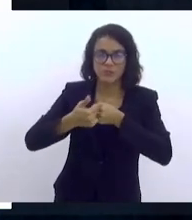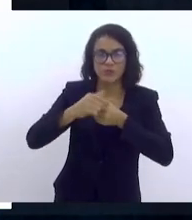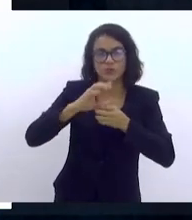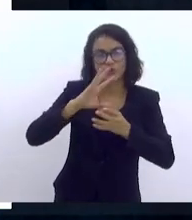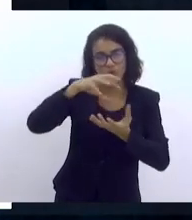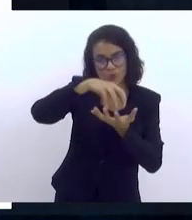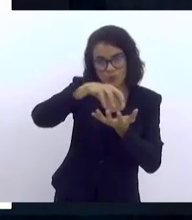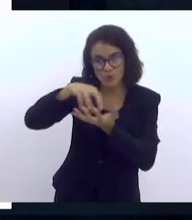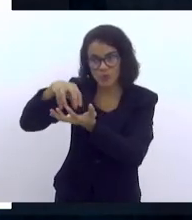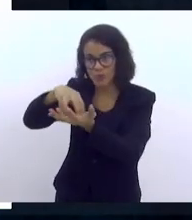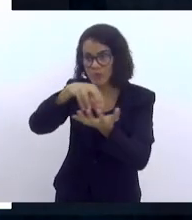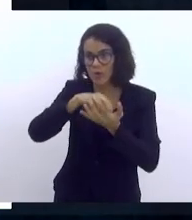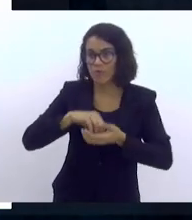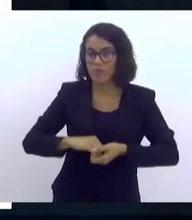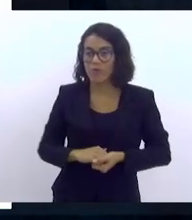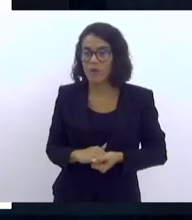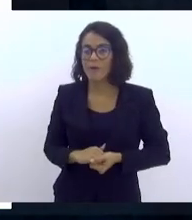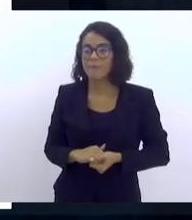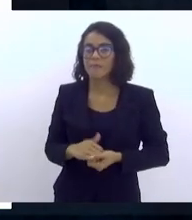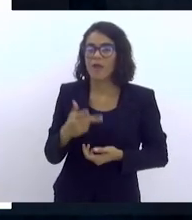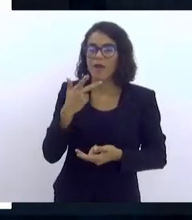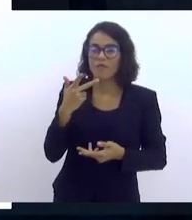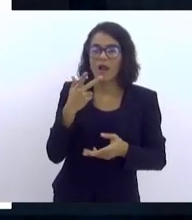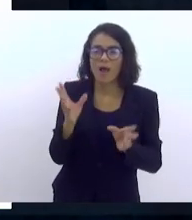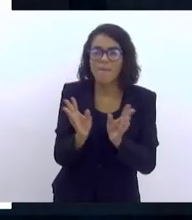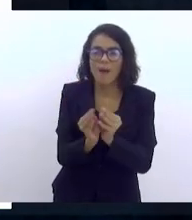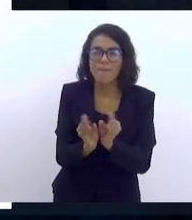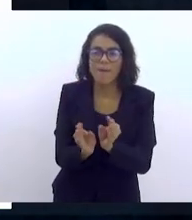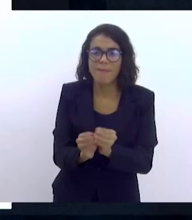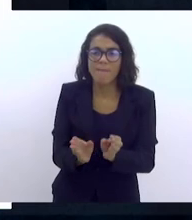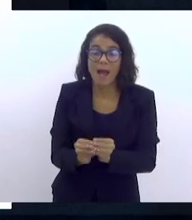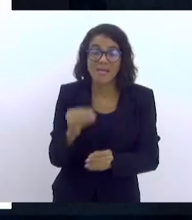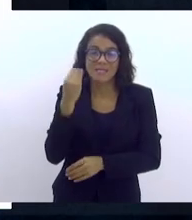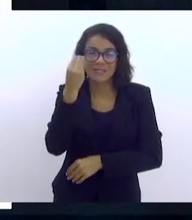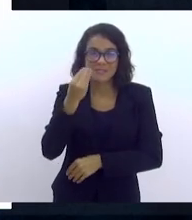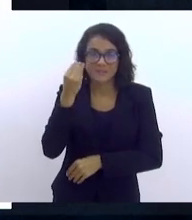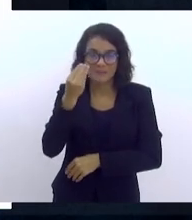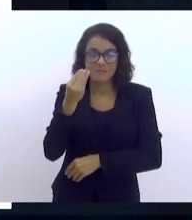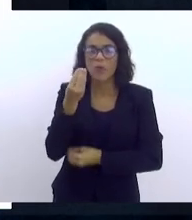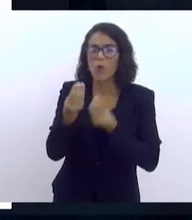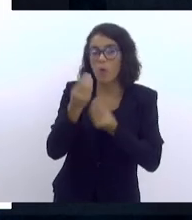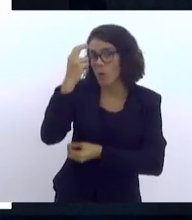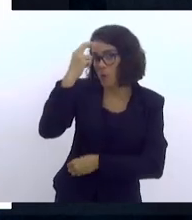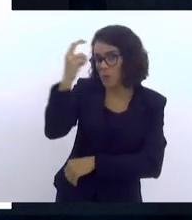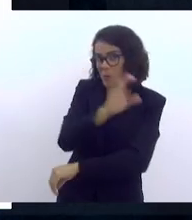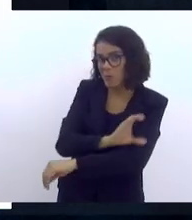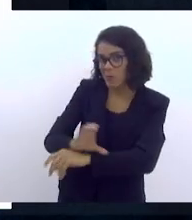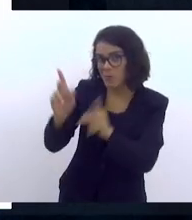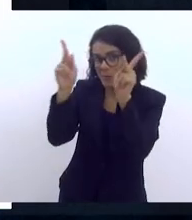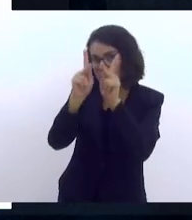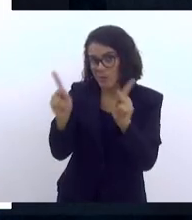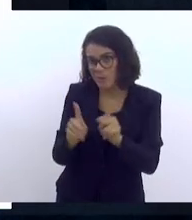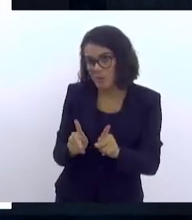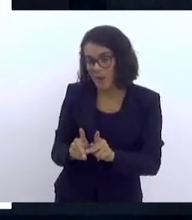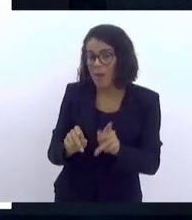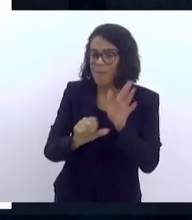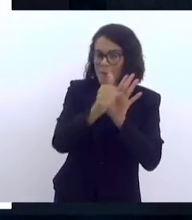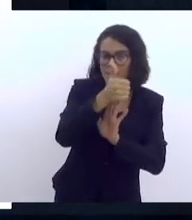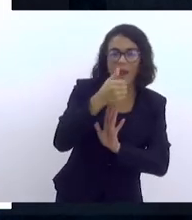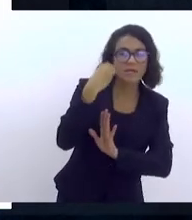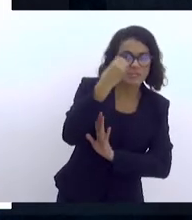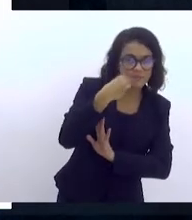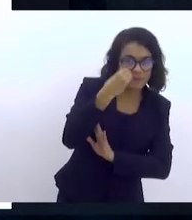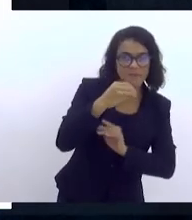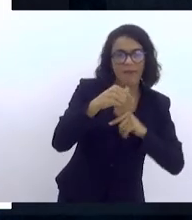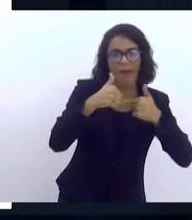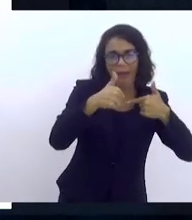Próxima, por favor. Agora eu vou falar um pouco das experiências de cultura de paz. Se esse primeiro bloco eram experiências